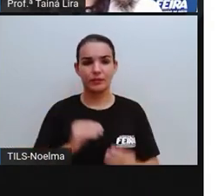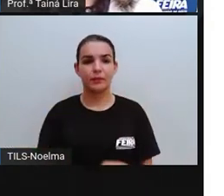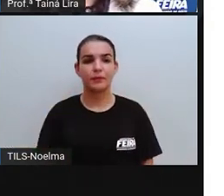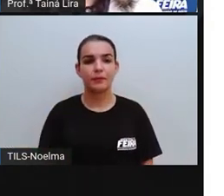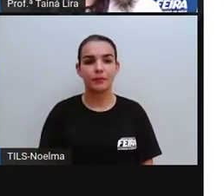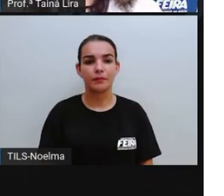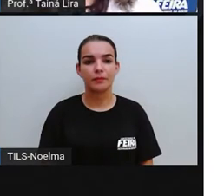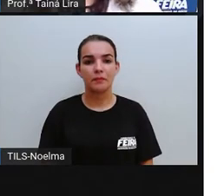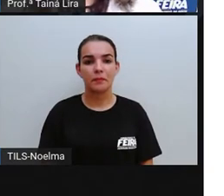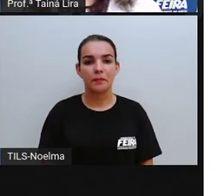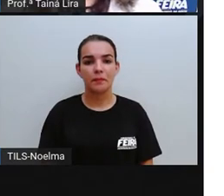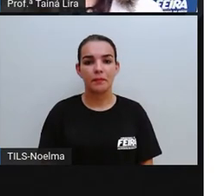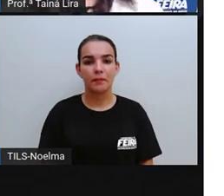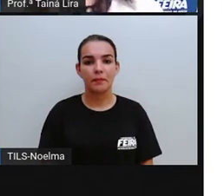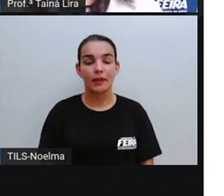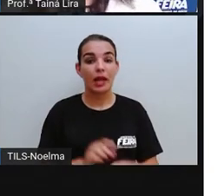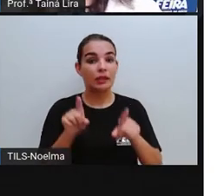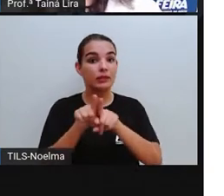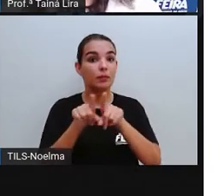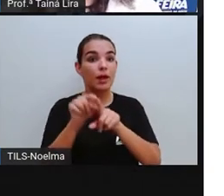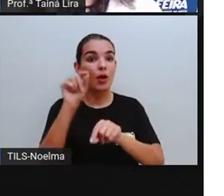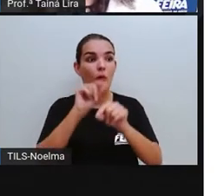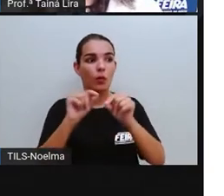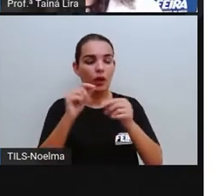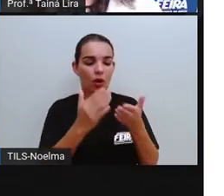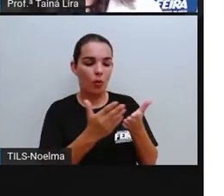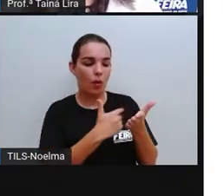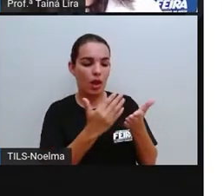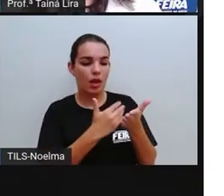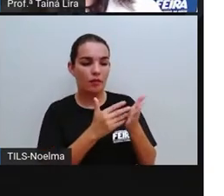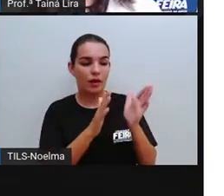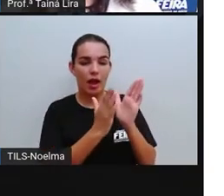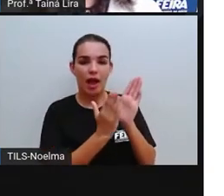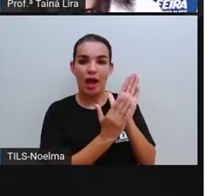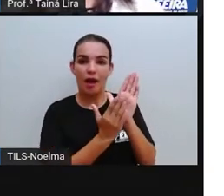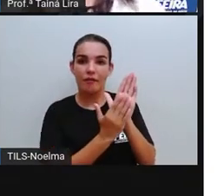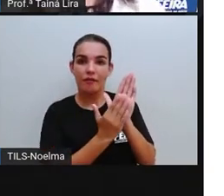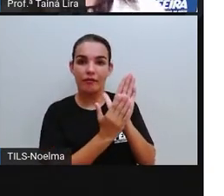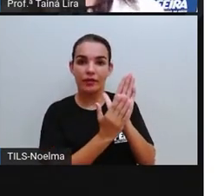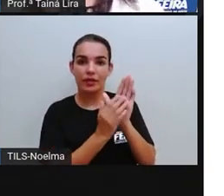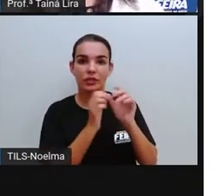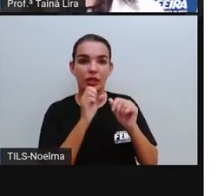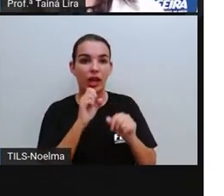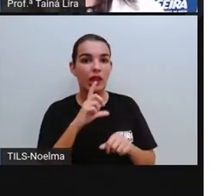Então, a capa do livro, geralmente, segundo ano, ela é até mais